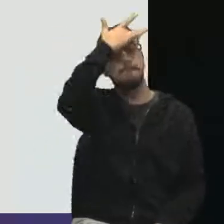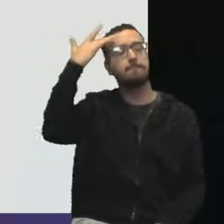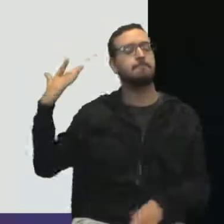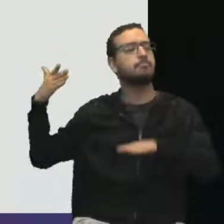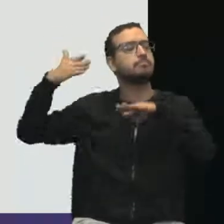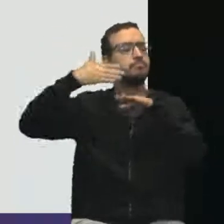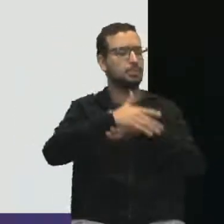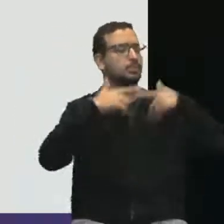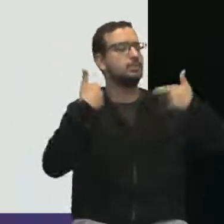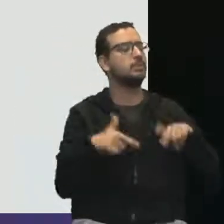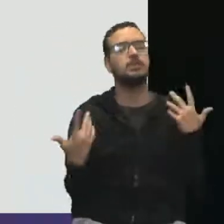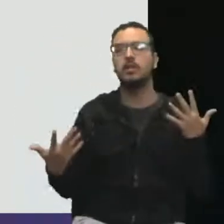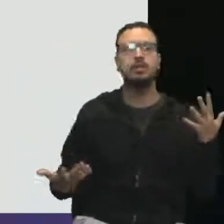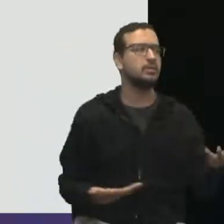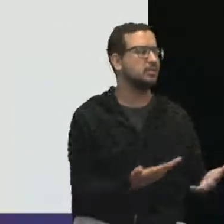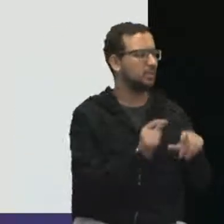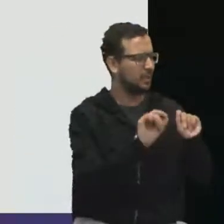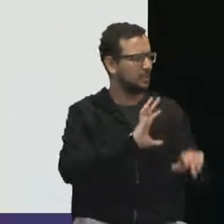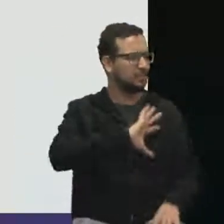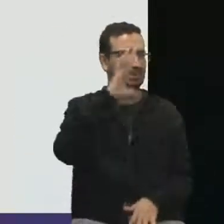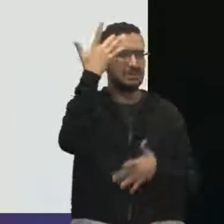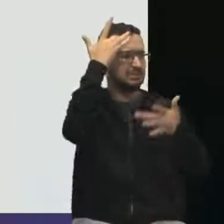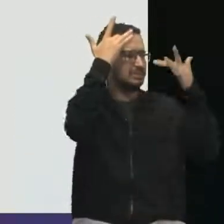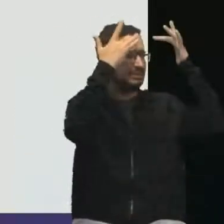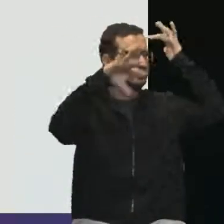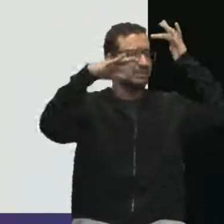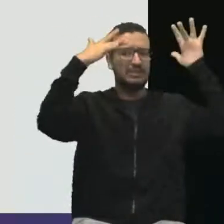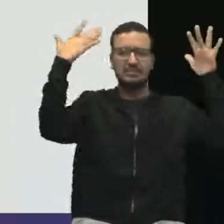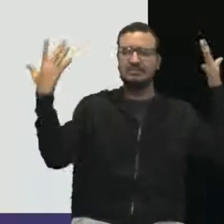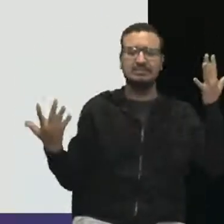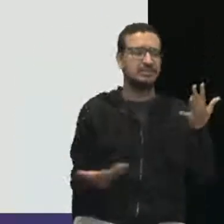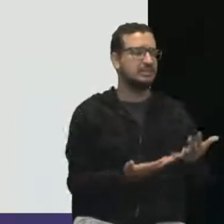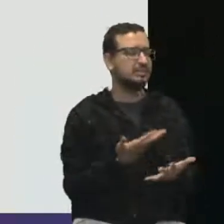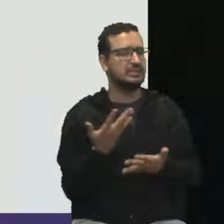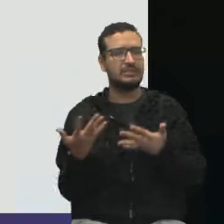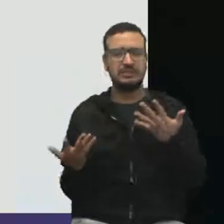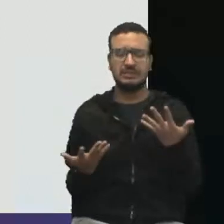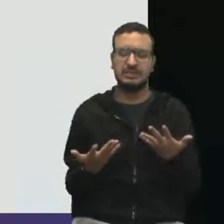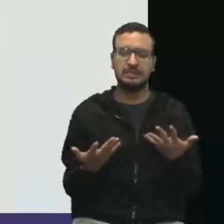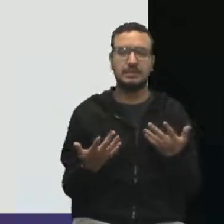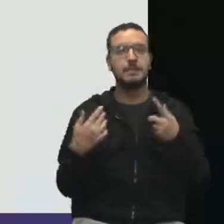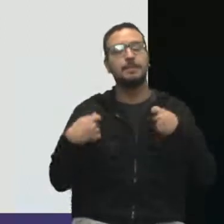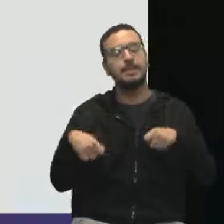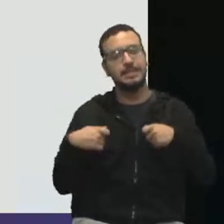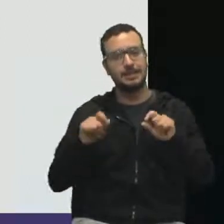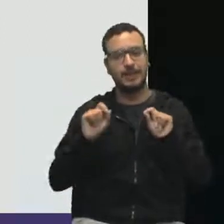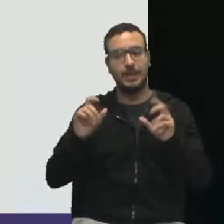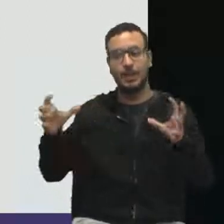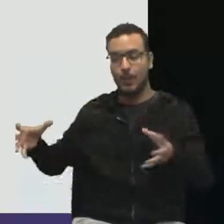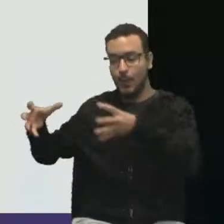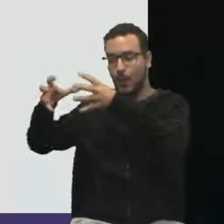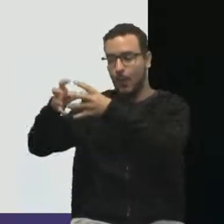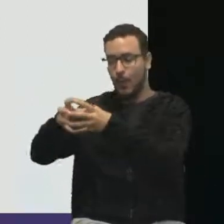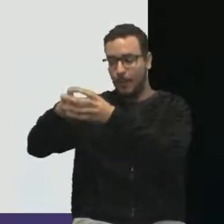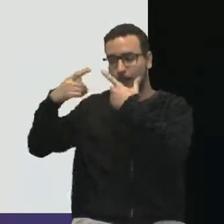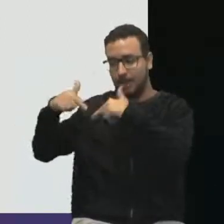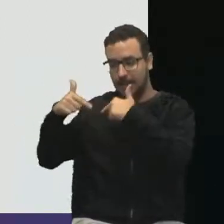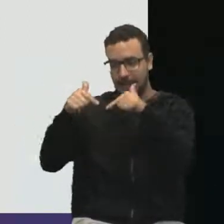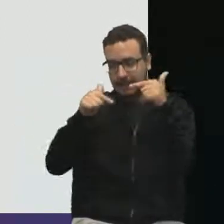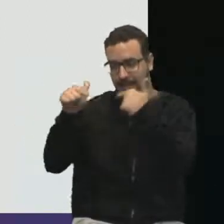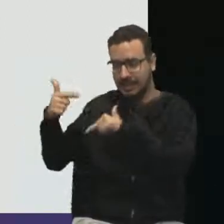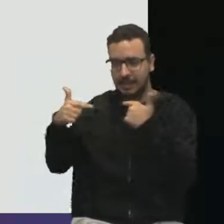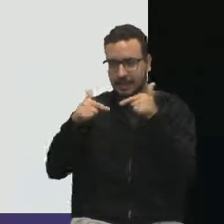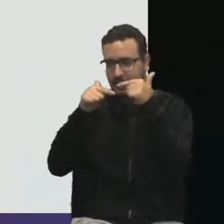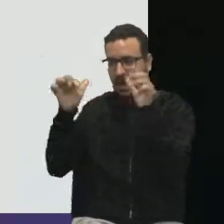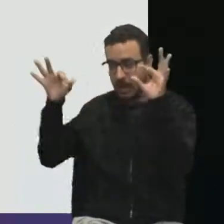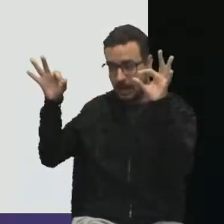uma fila gigante de pessoas, né? As pessoas ficam meio perdidas, são 600 pessoas. É muito importante que você fale